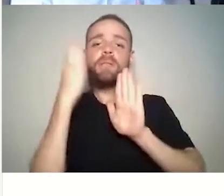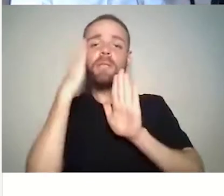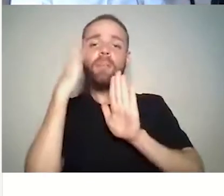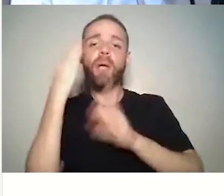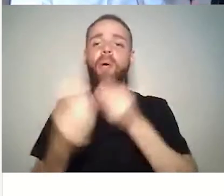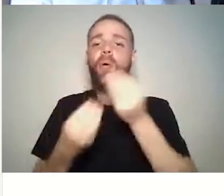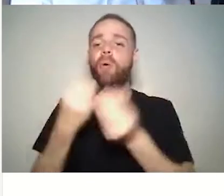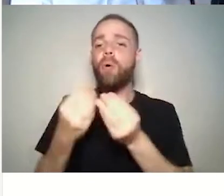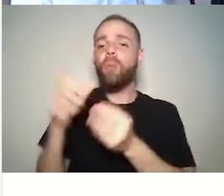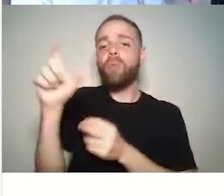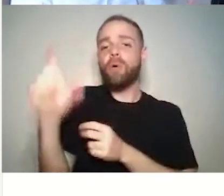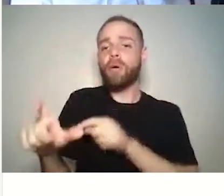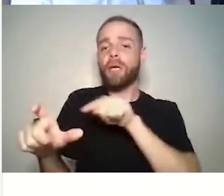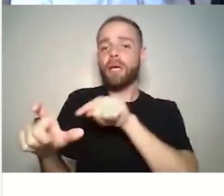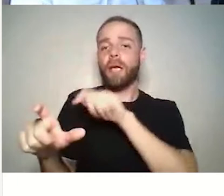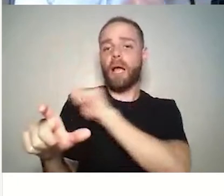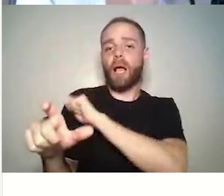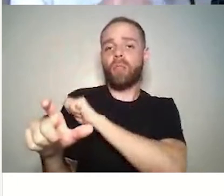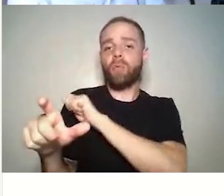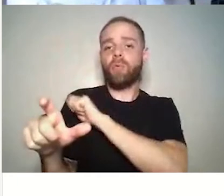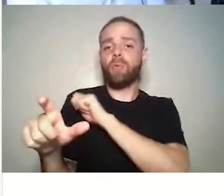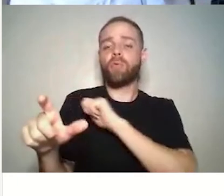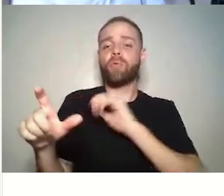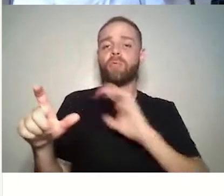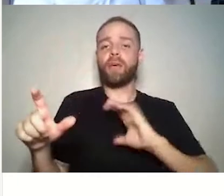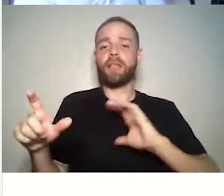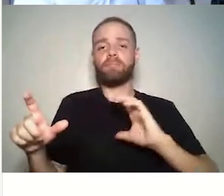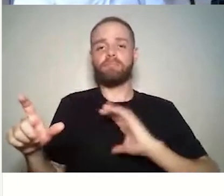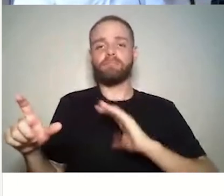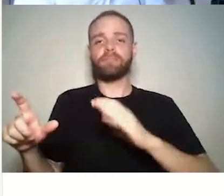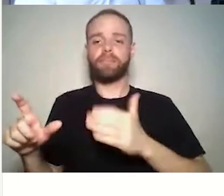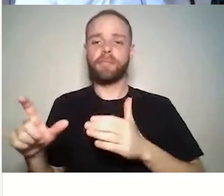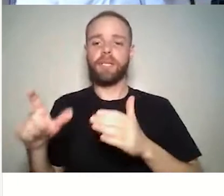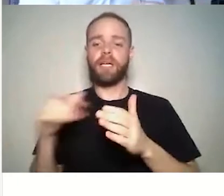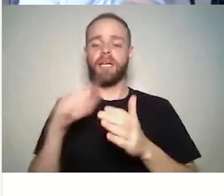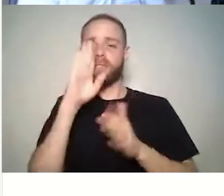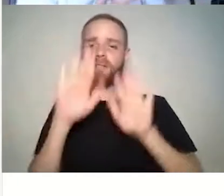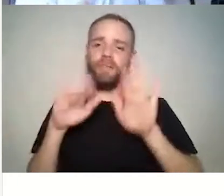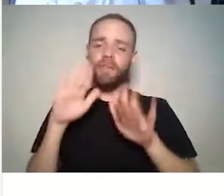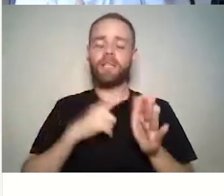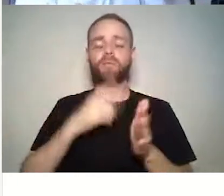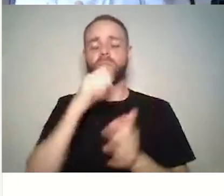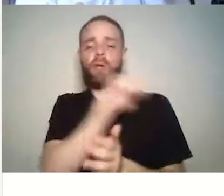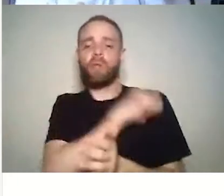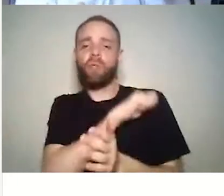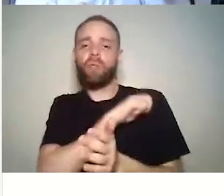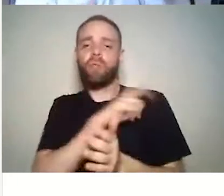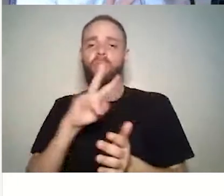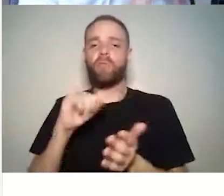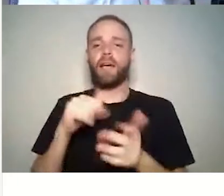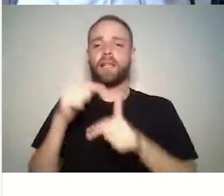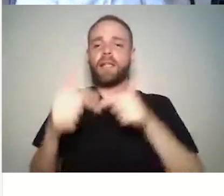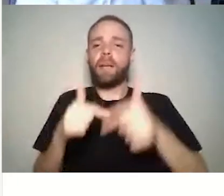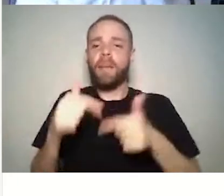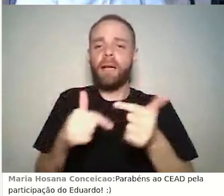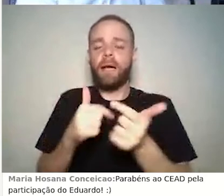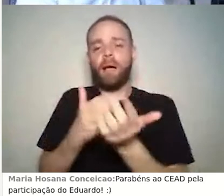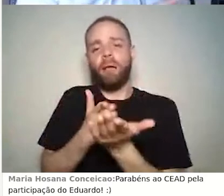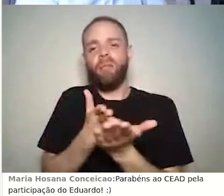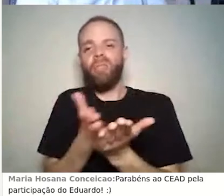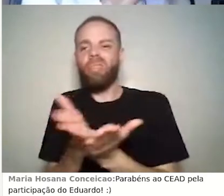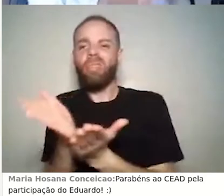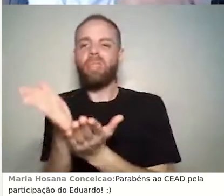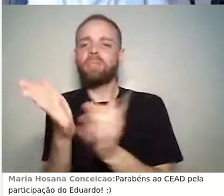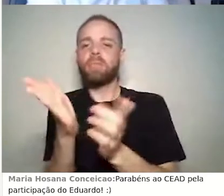decorrer da disciplina o aluno começar a fugir da curva que eu delimitei, ou da proposta do modelo que eu delimitei, o próprio